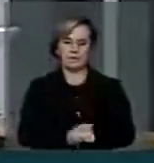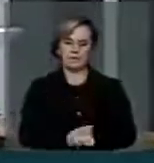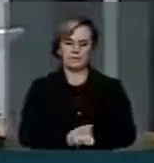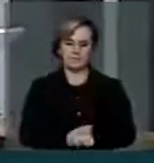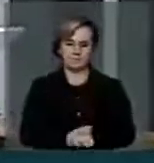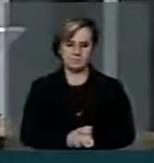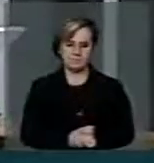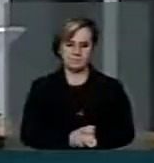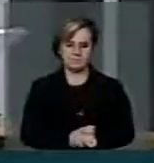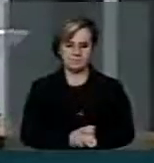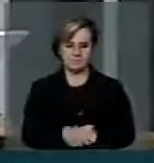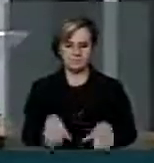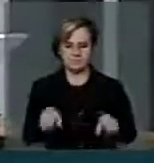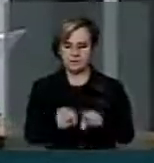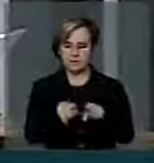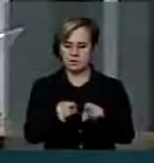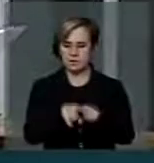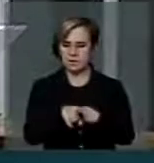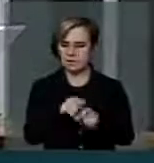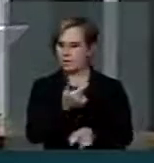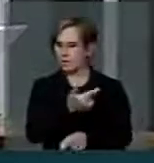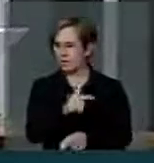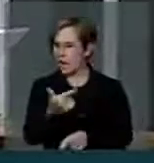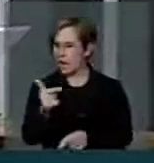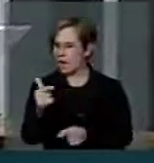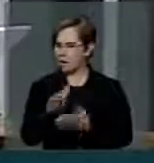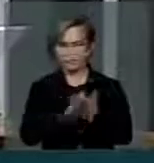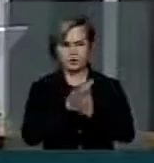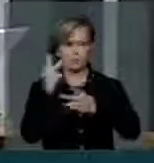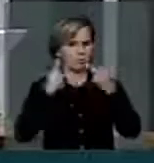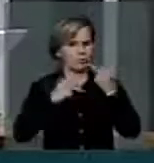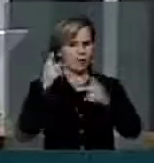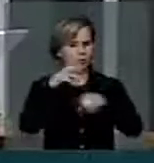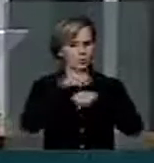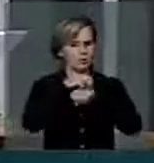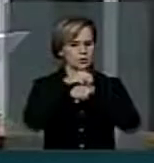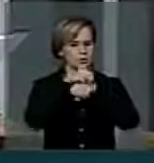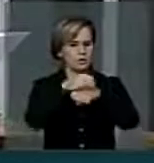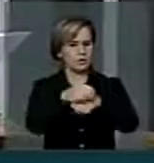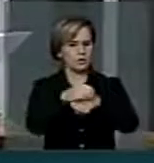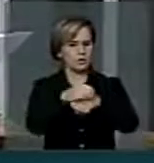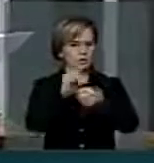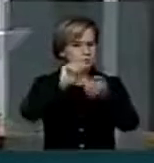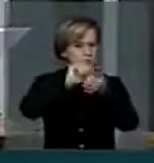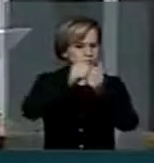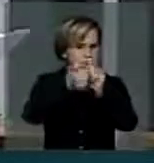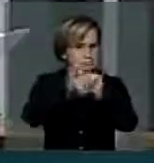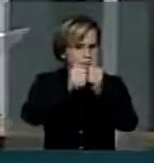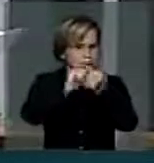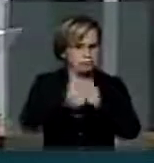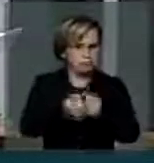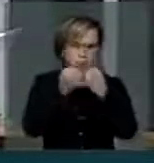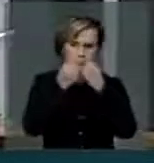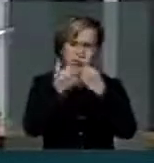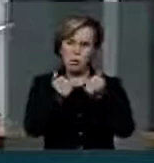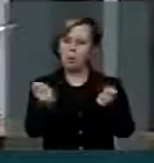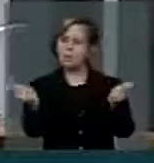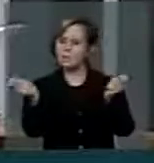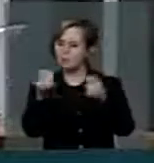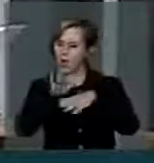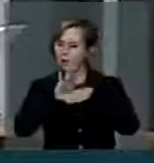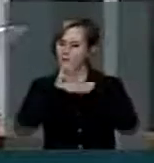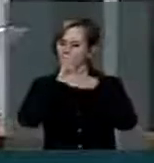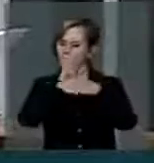Além da inexistência de uma política de transporte adequada e capaz de atender à